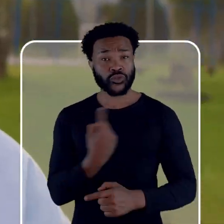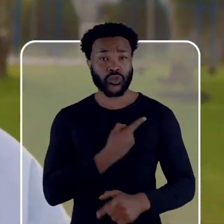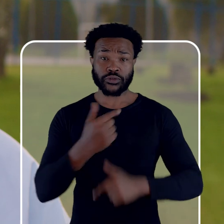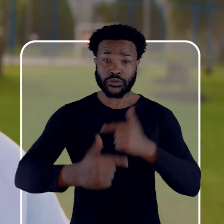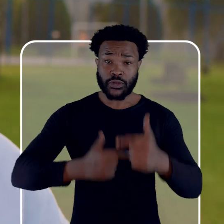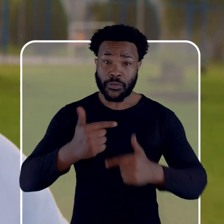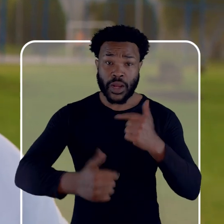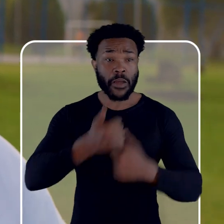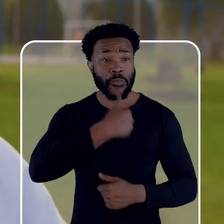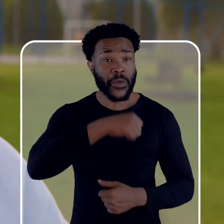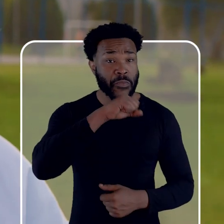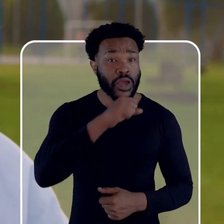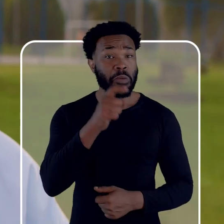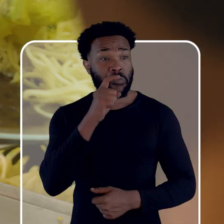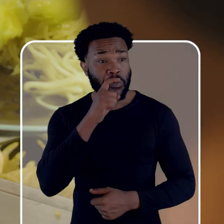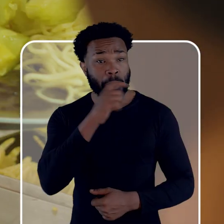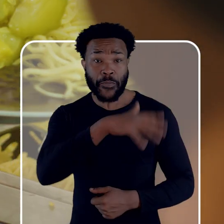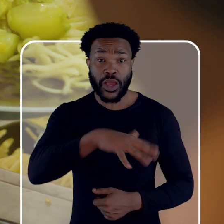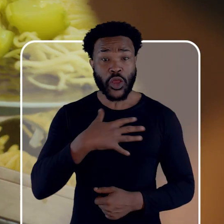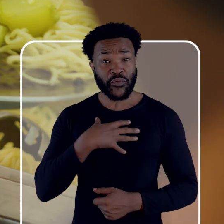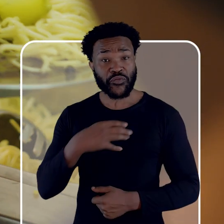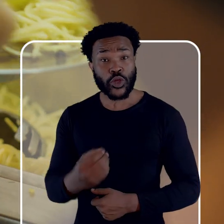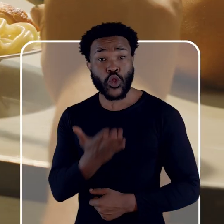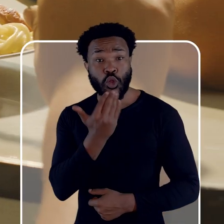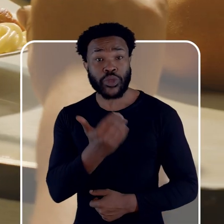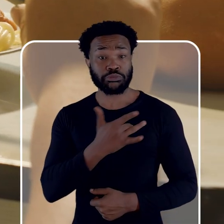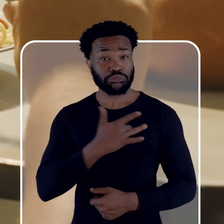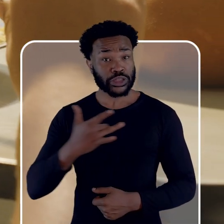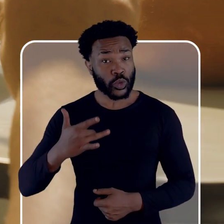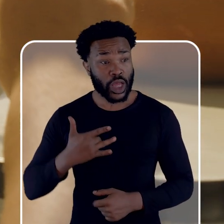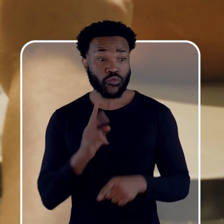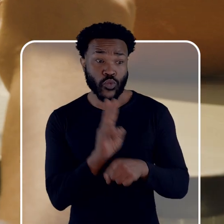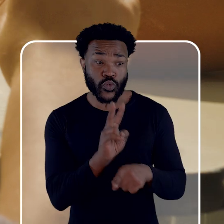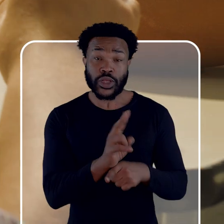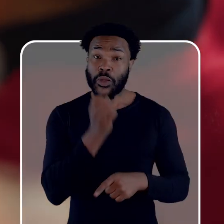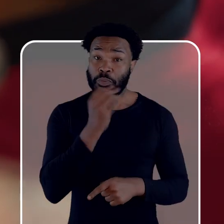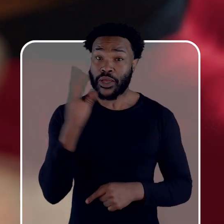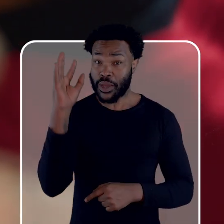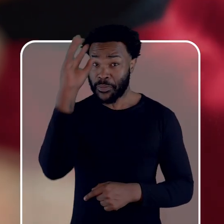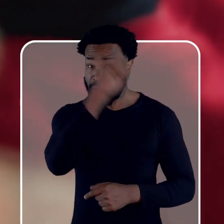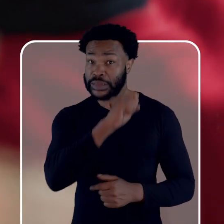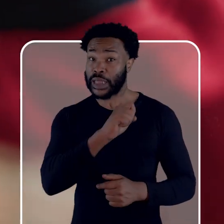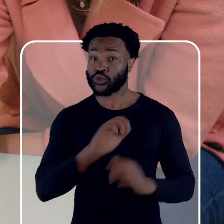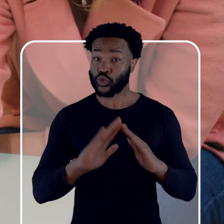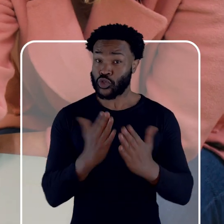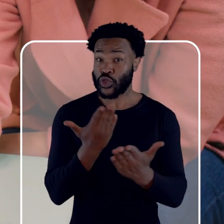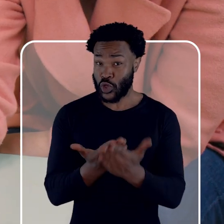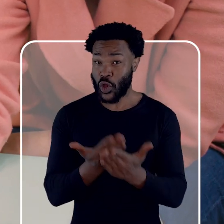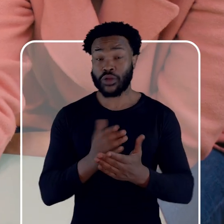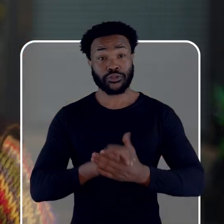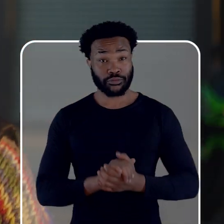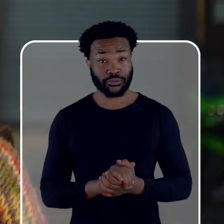vamos trabalhar para que mais mães e pais tenham seus filhos bem alimentados, bem cuidados e aprendendo nas